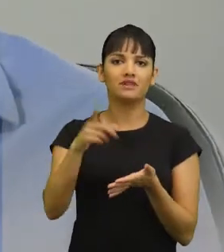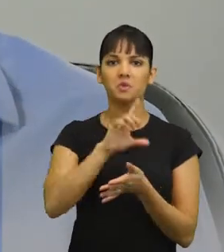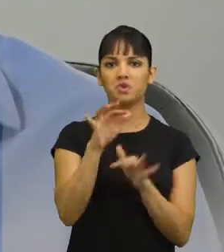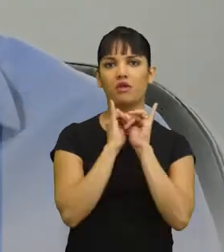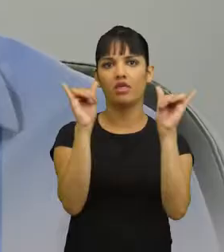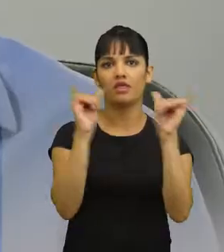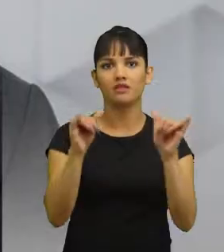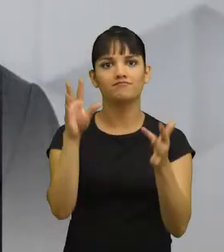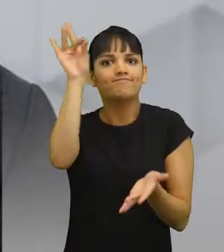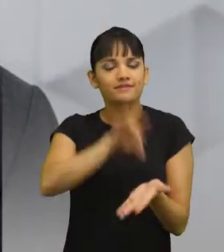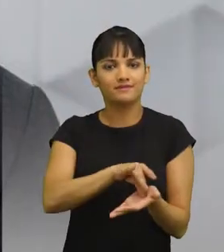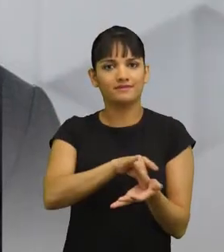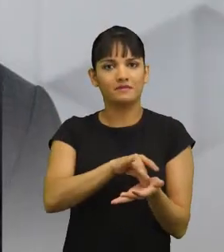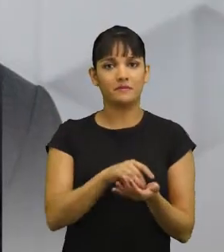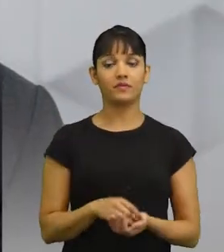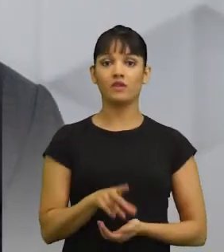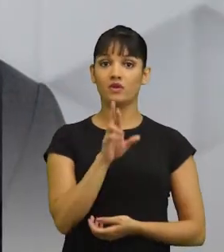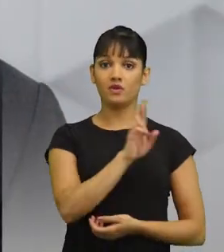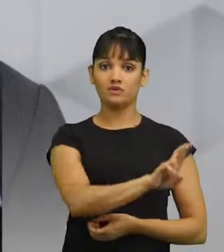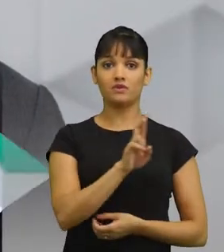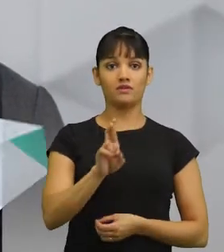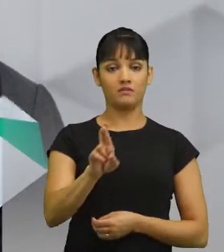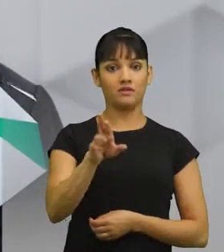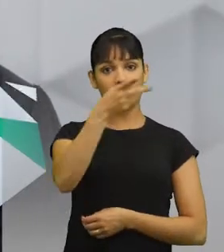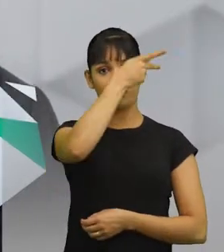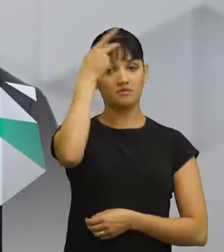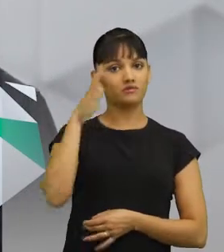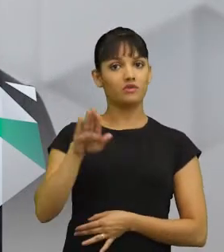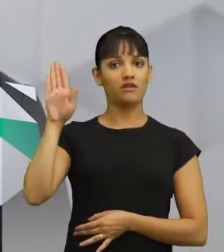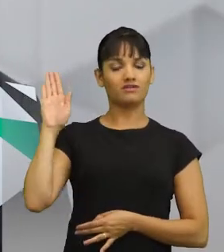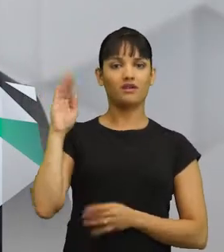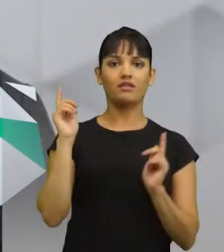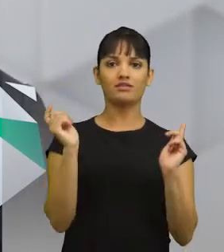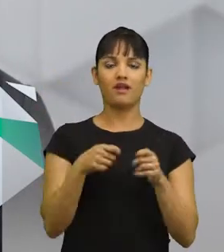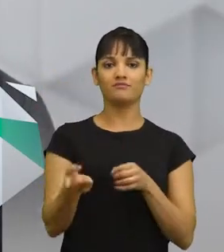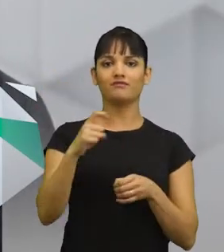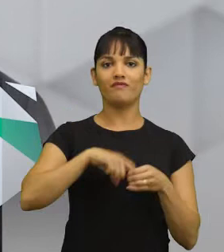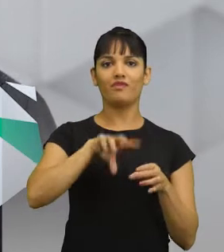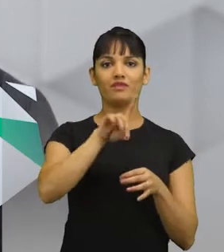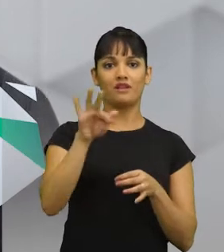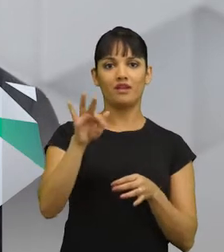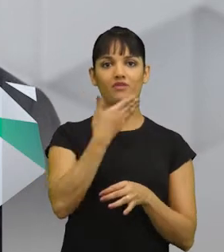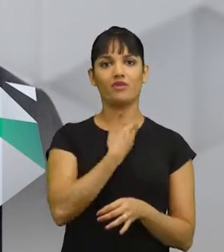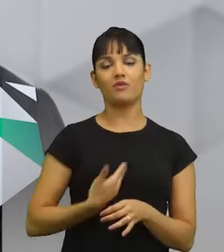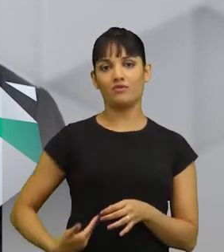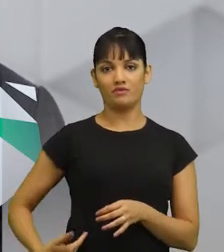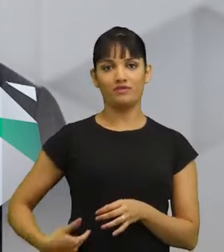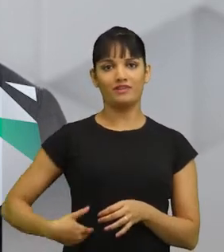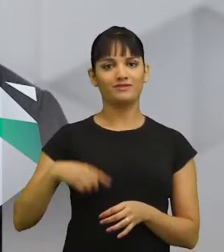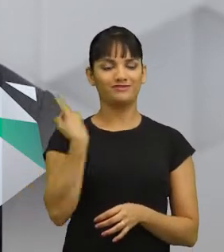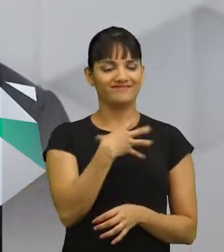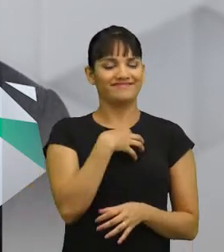prioridade de discurso. Rodrigo Hollenberg é o candidato que pode trazer de volta para o Distrito Federal um governo